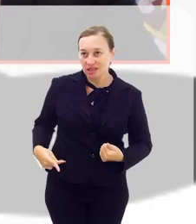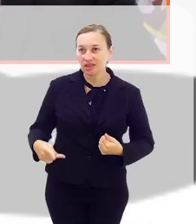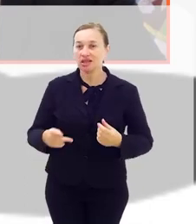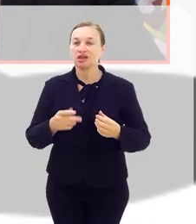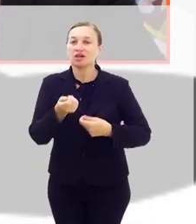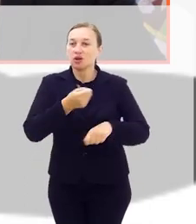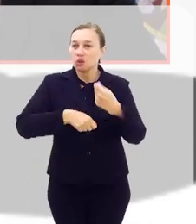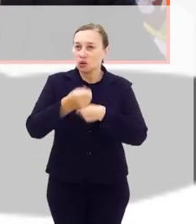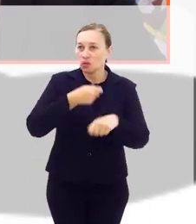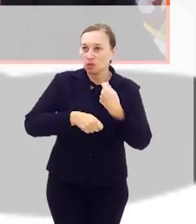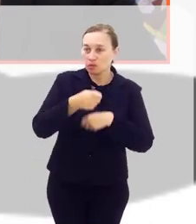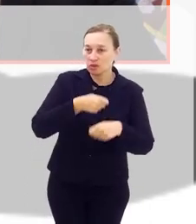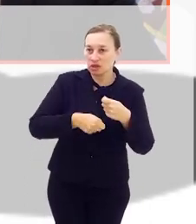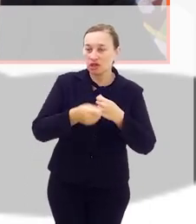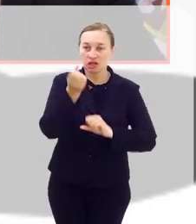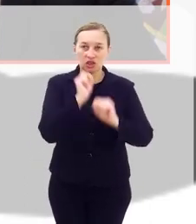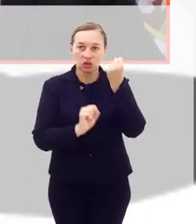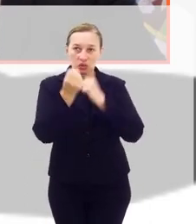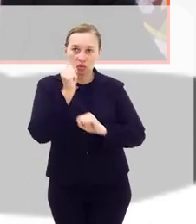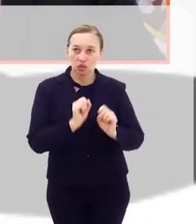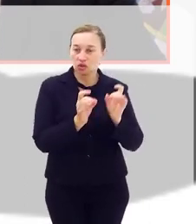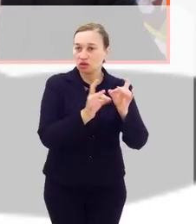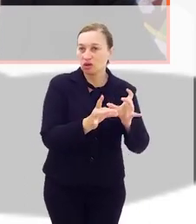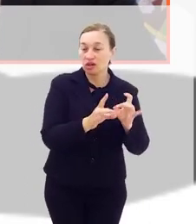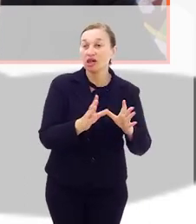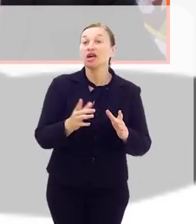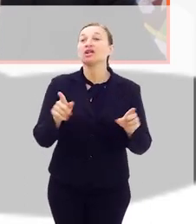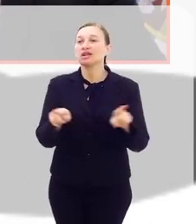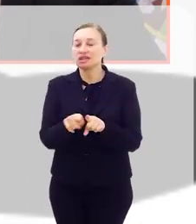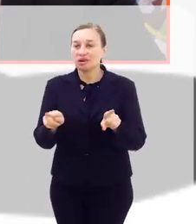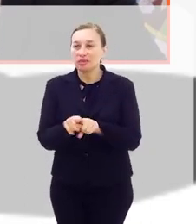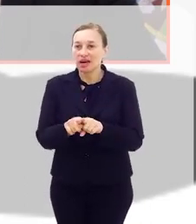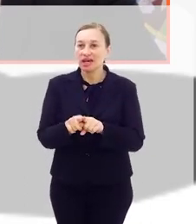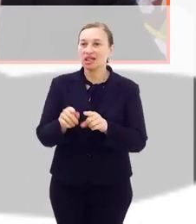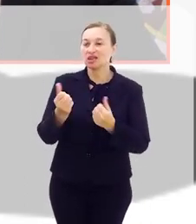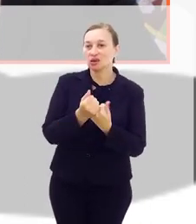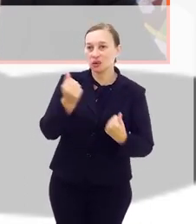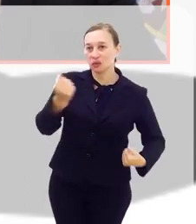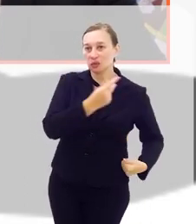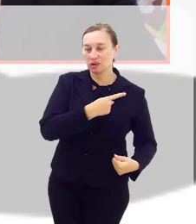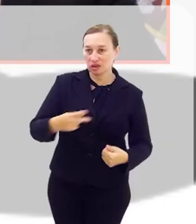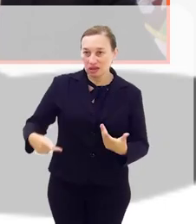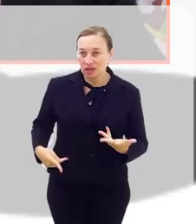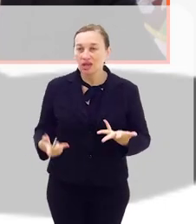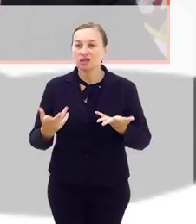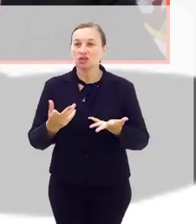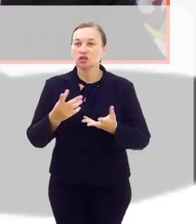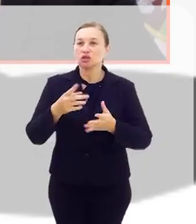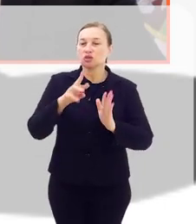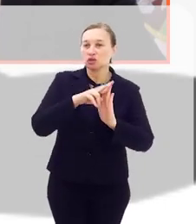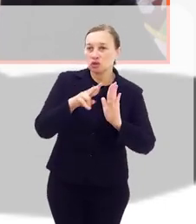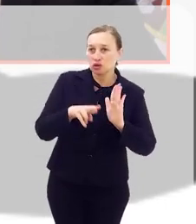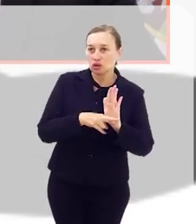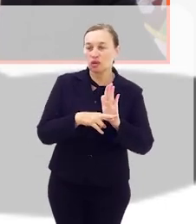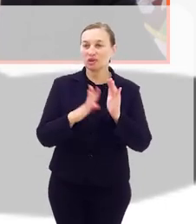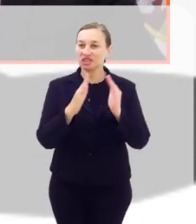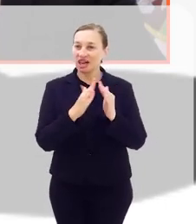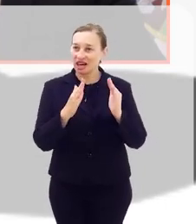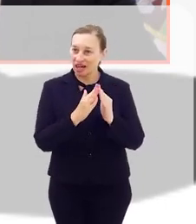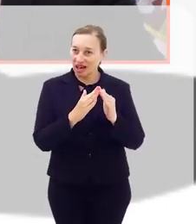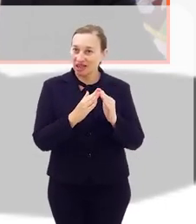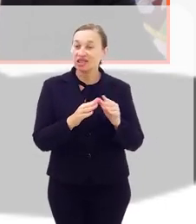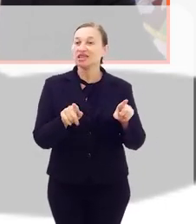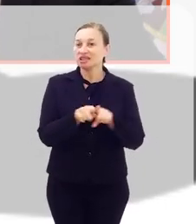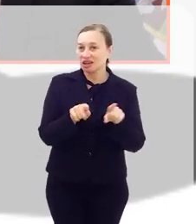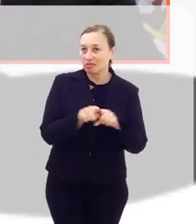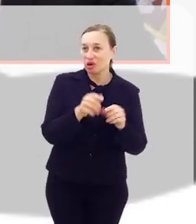de Economia, Indústria e Comércio e está como membro suplente da Comissão de Normas Internas e Proposições Externas